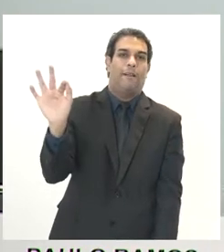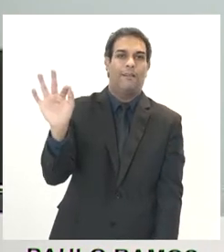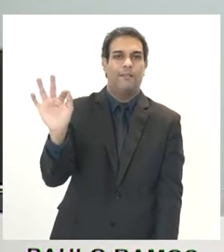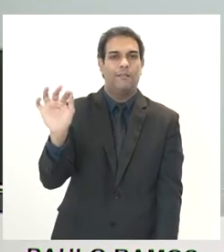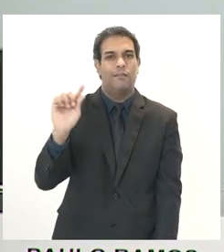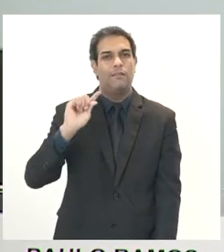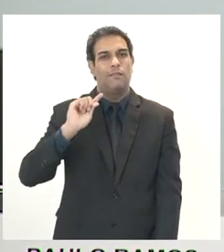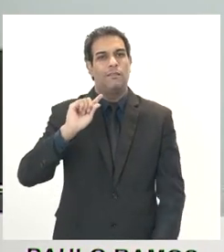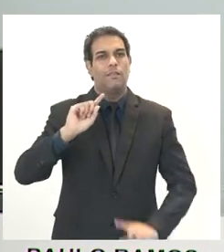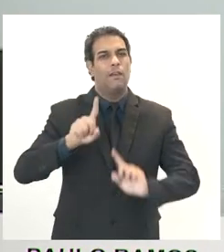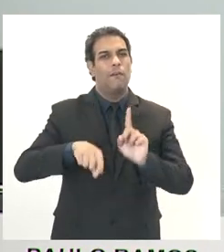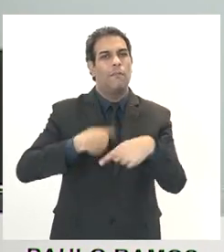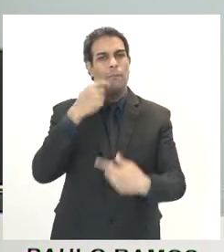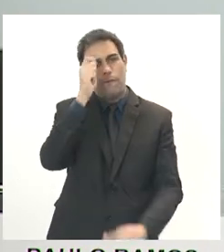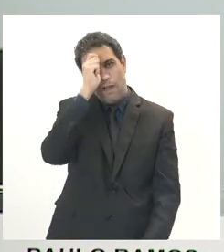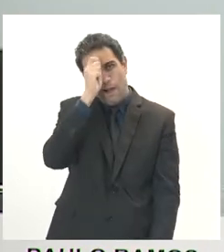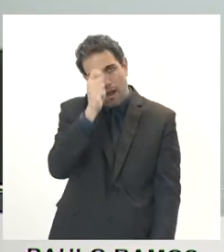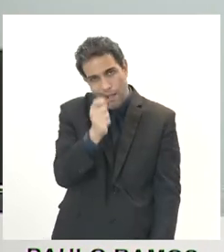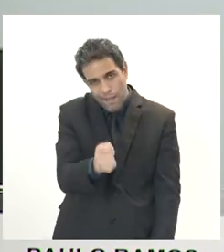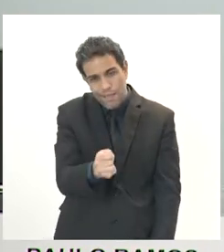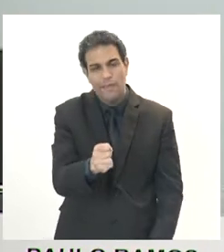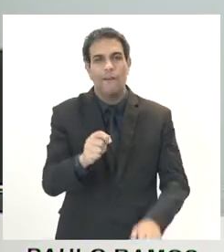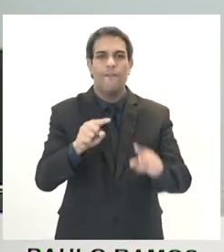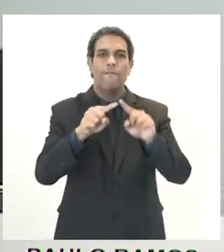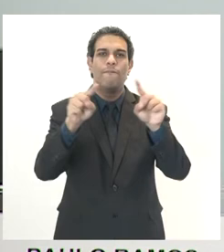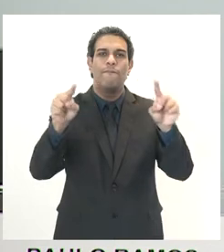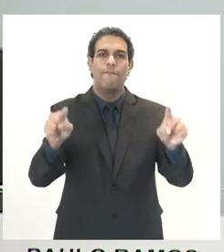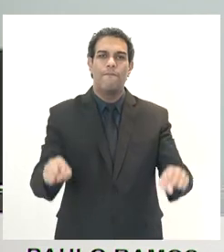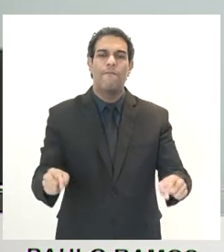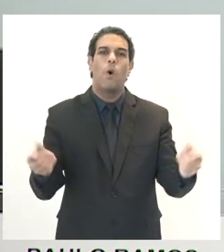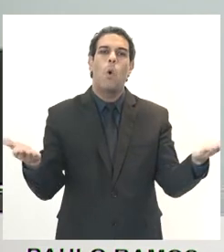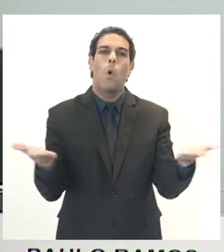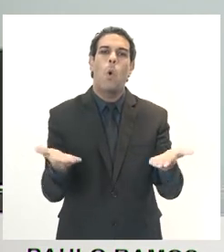a todos os servidores que estão aqui,